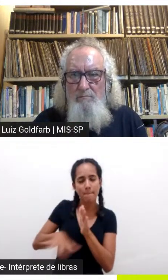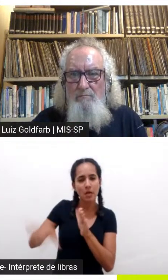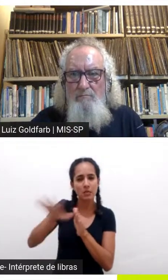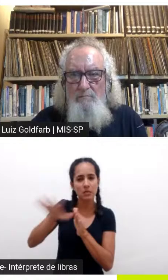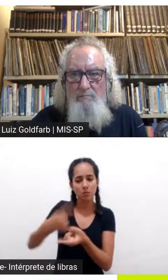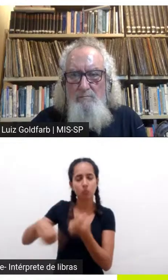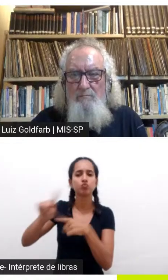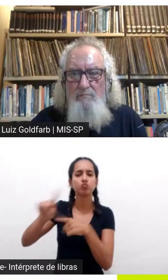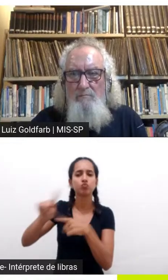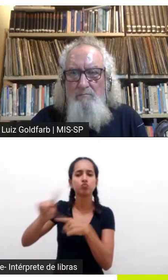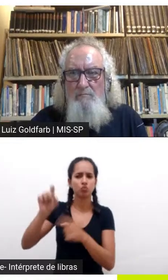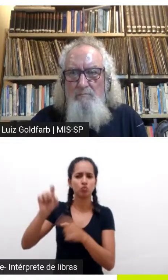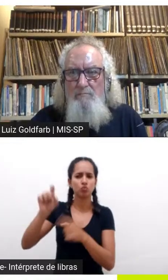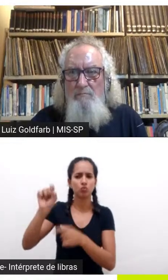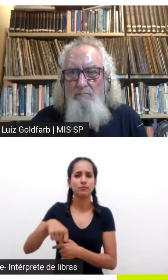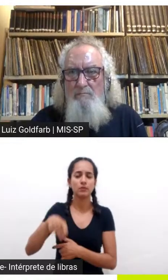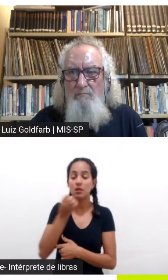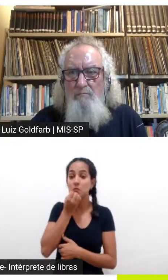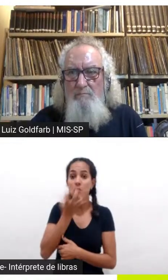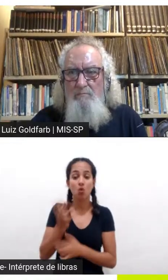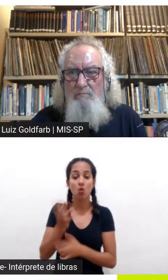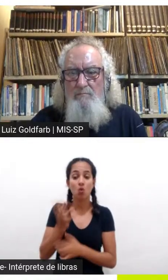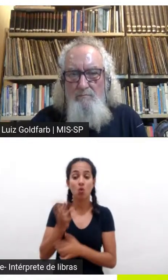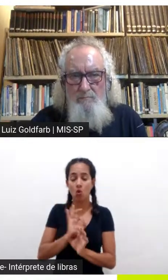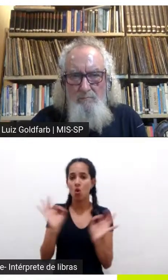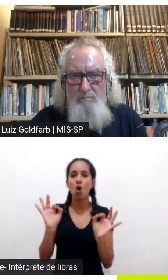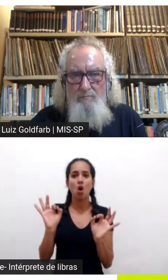e isso é muito bom isso é muito otimista